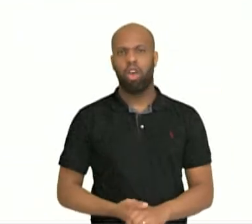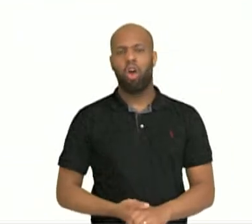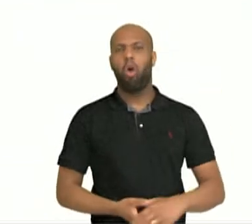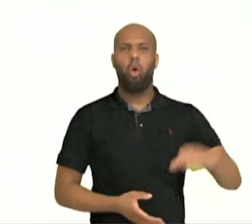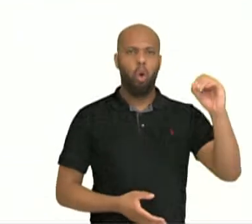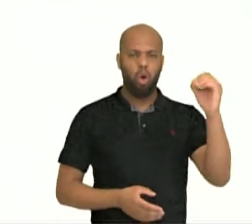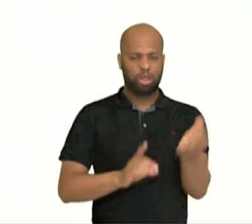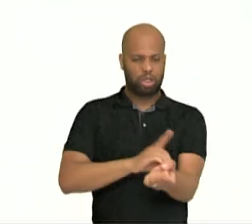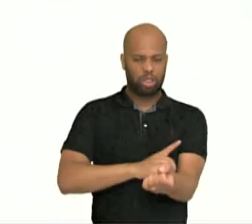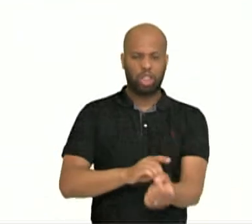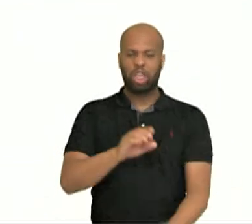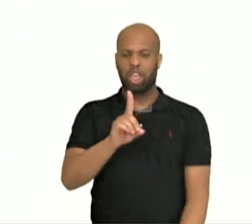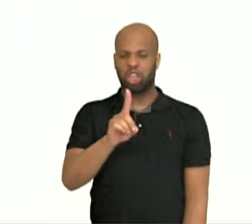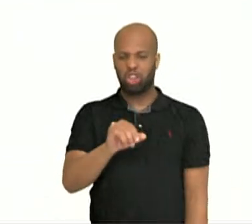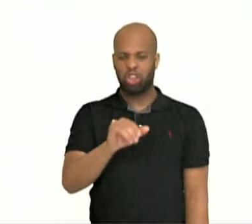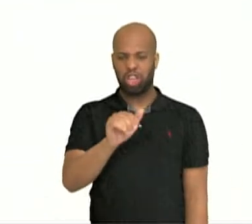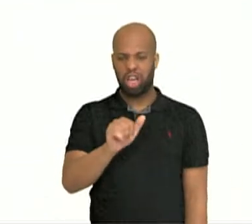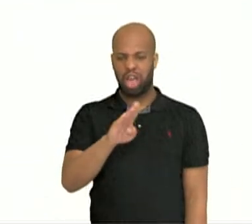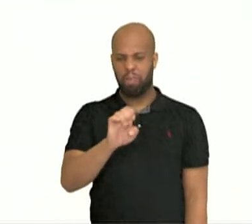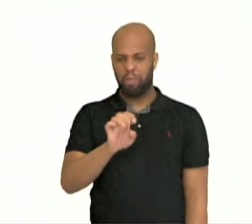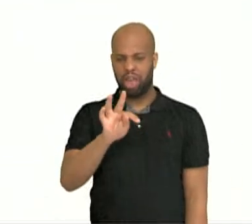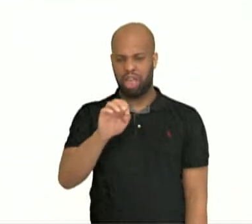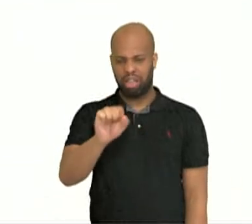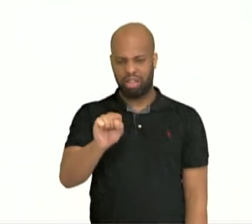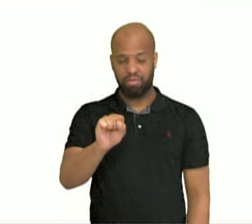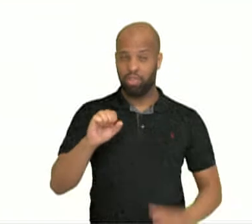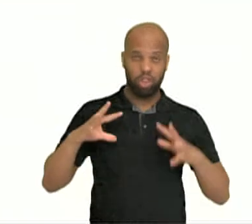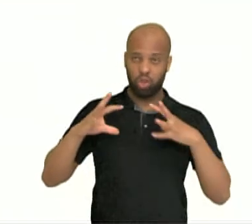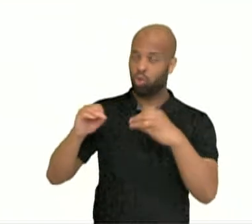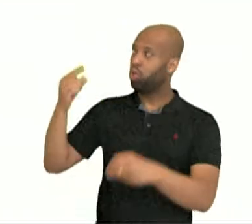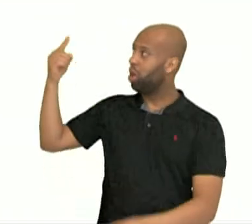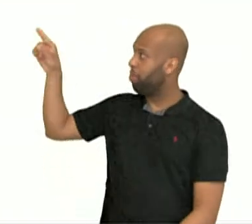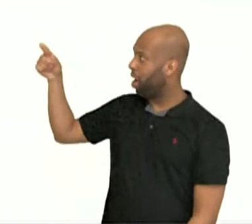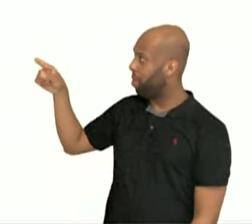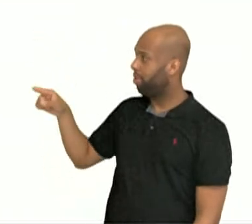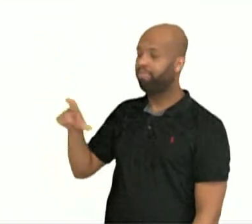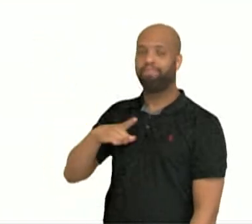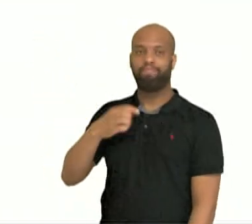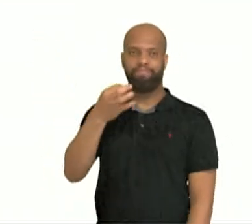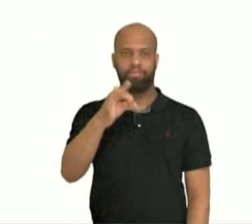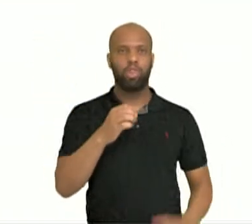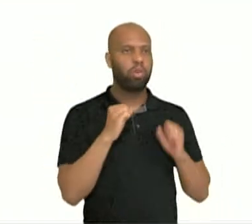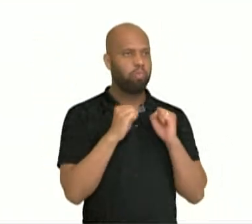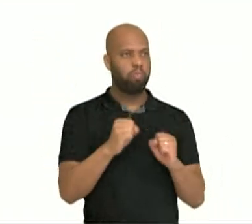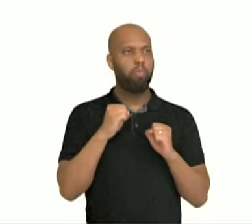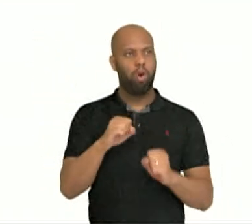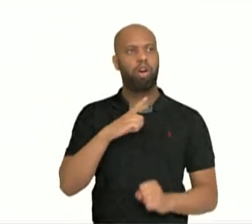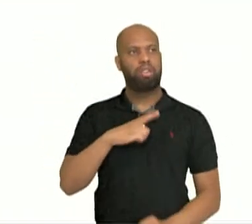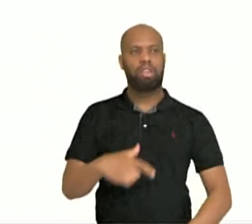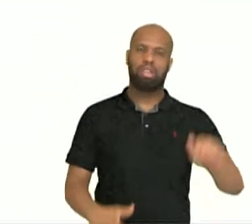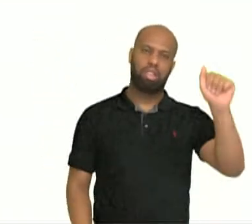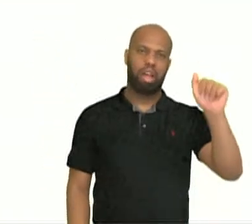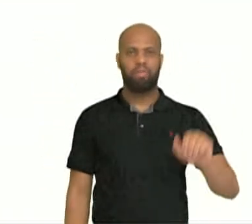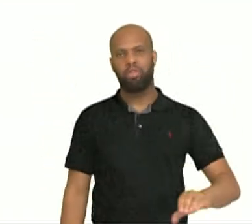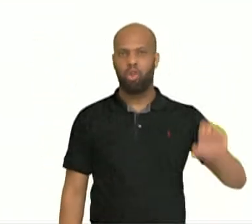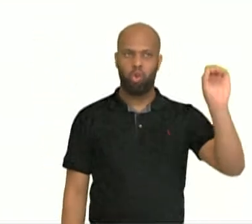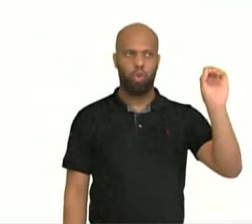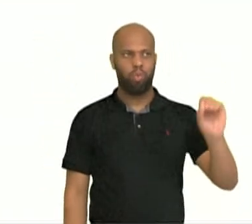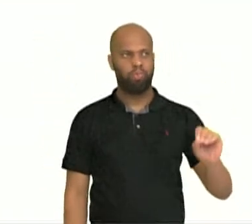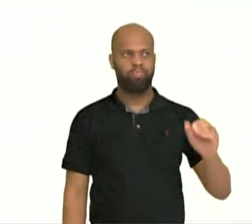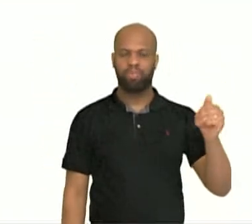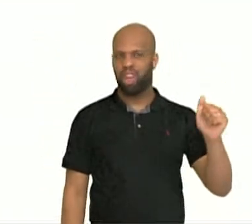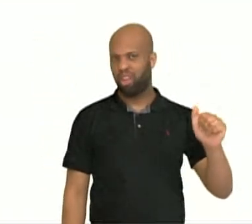diabetes. Todas as formas estão corretas. Pode falar com tranquilidade, com